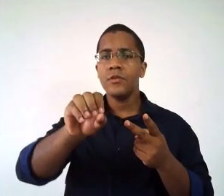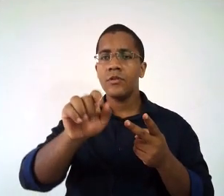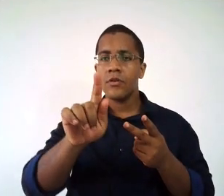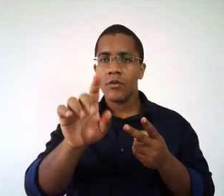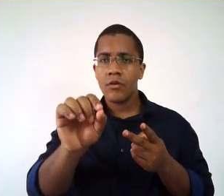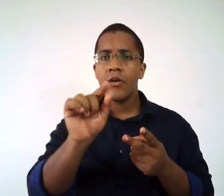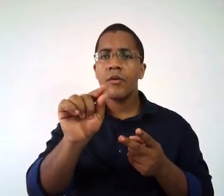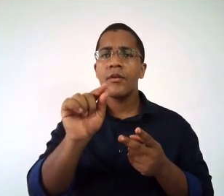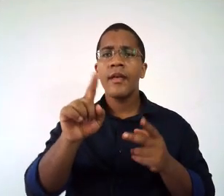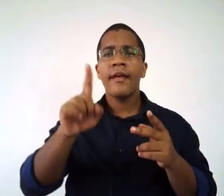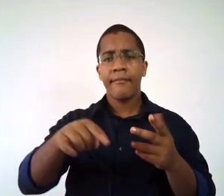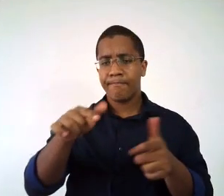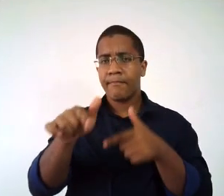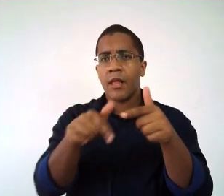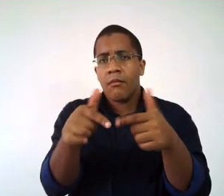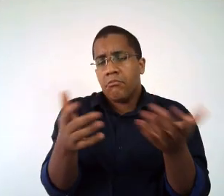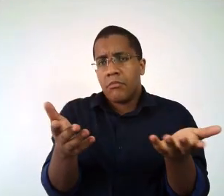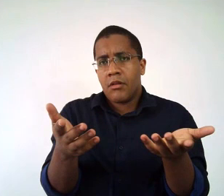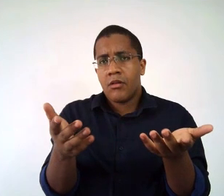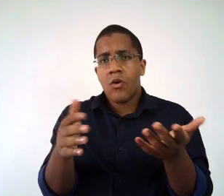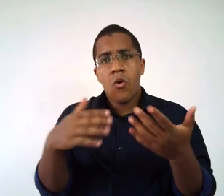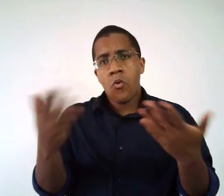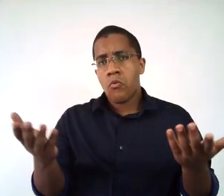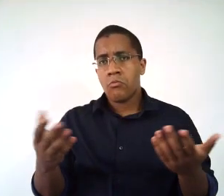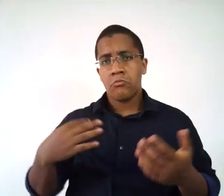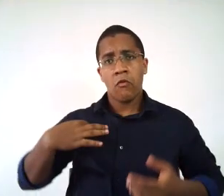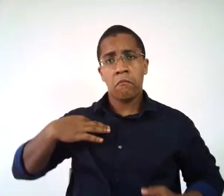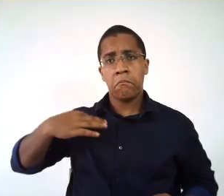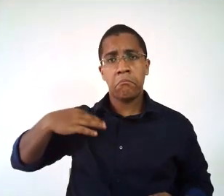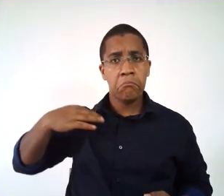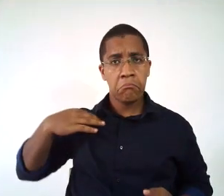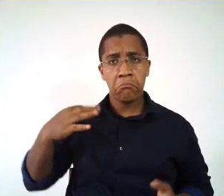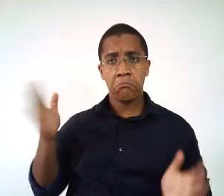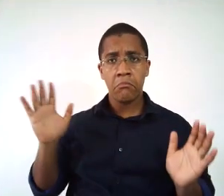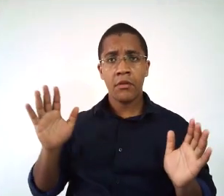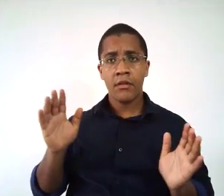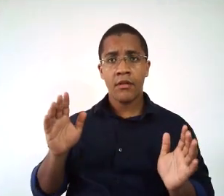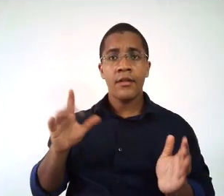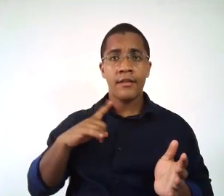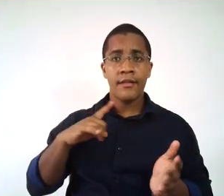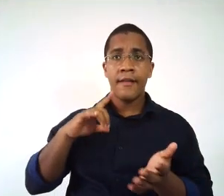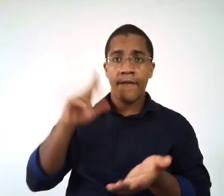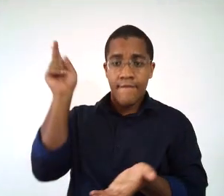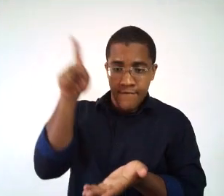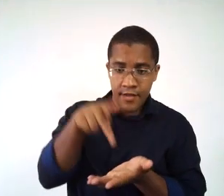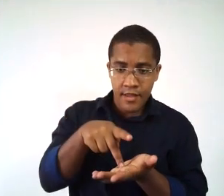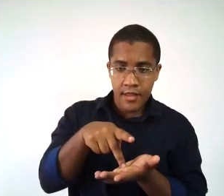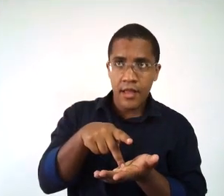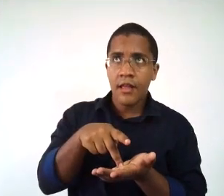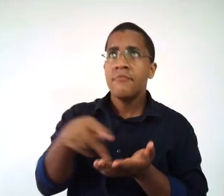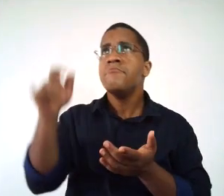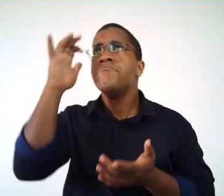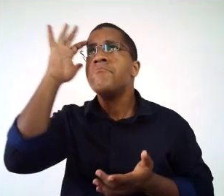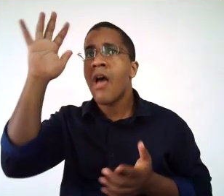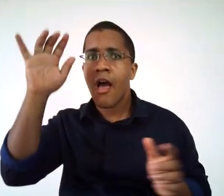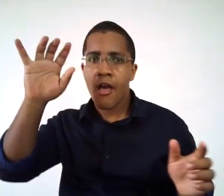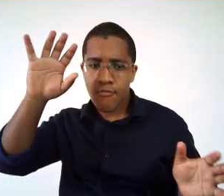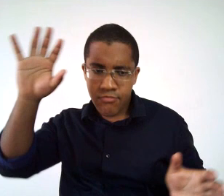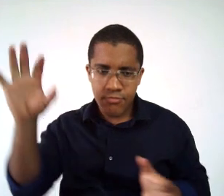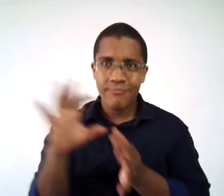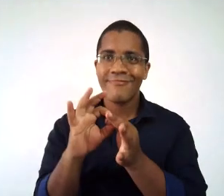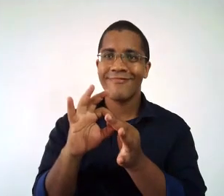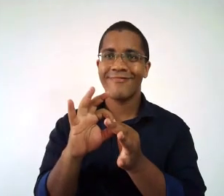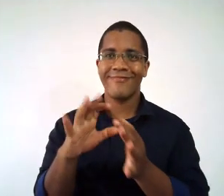define-se como uma atividade ou ocupação voluntária onde o real e a fantasia se